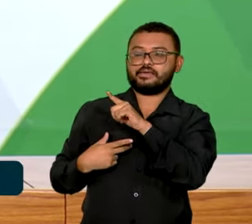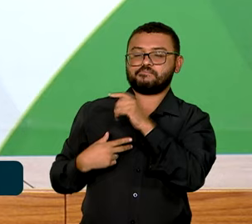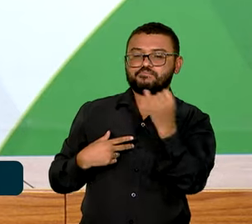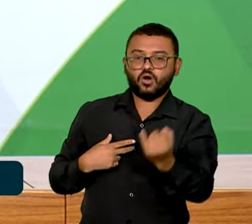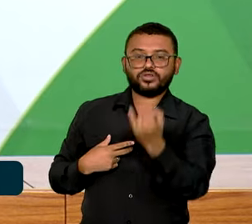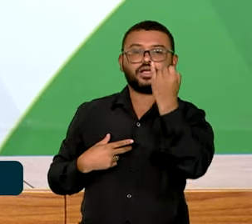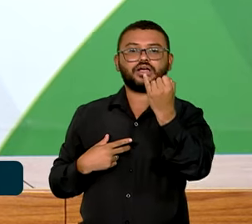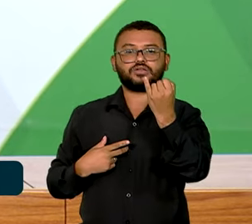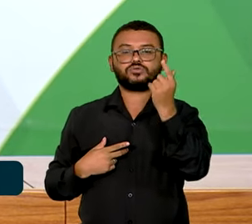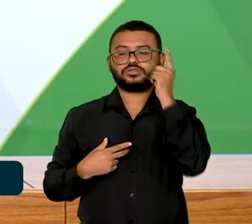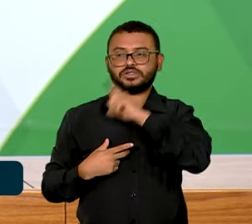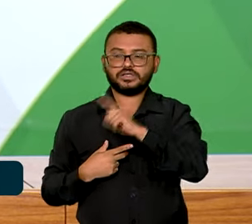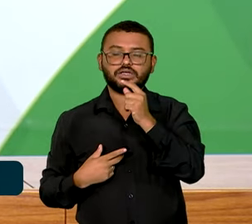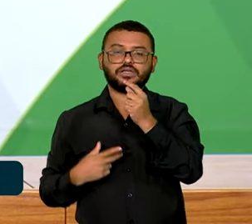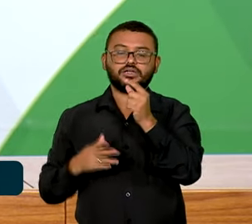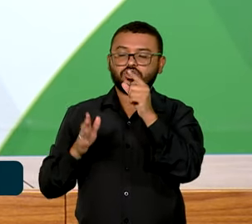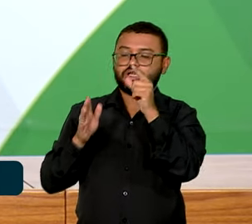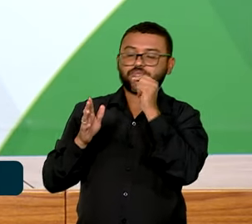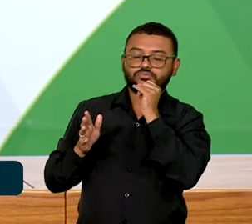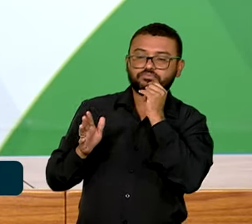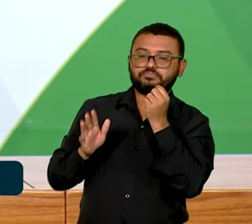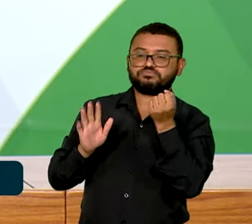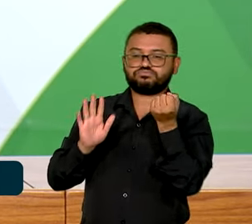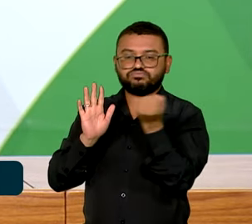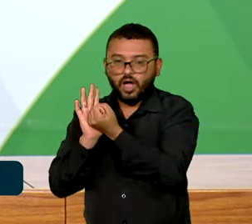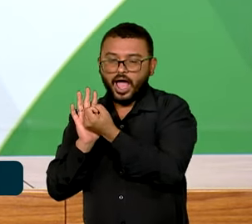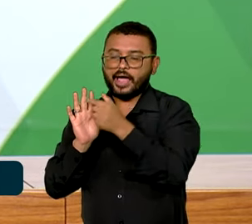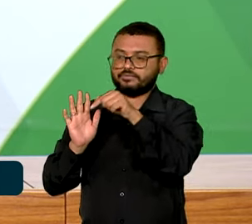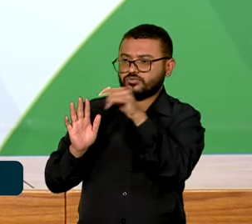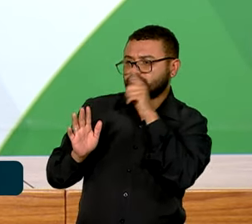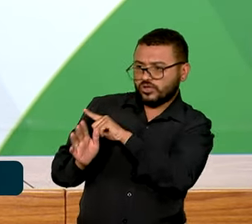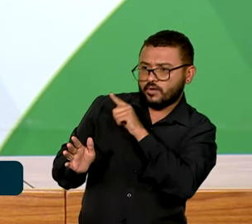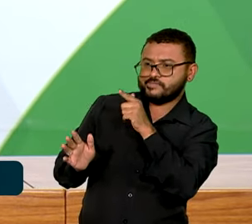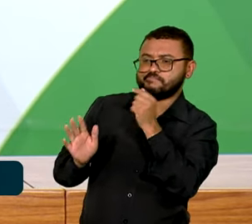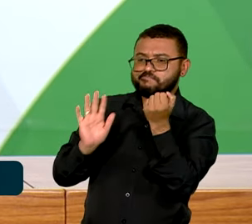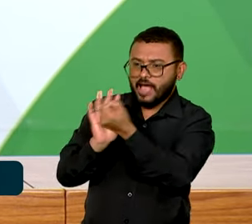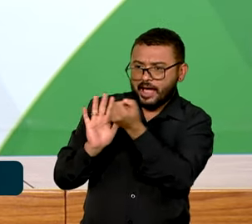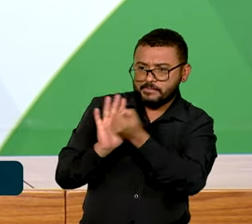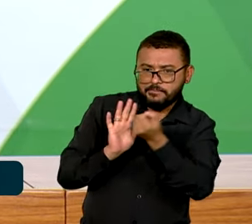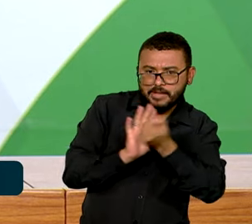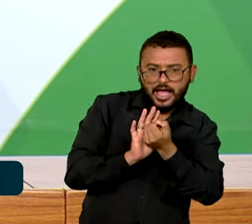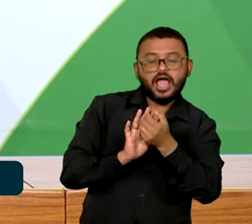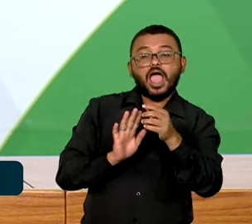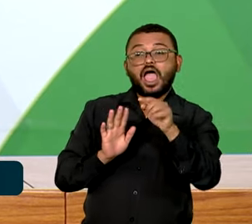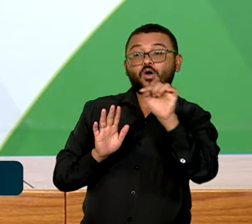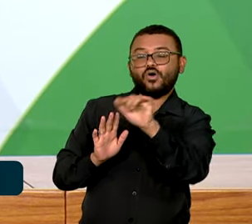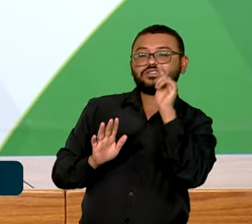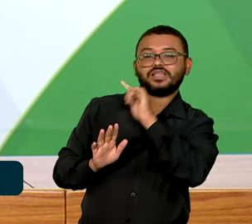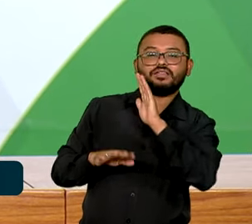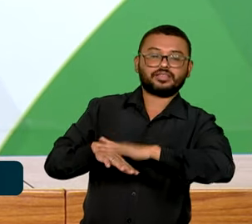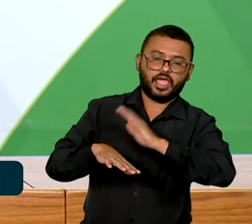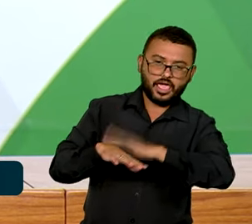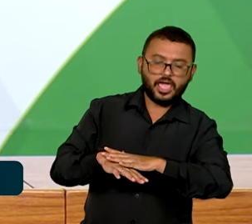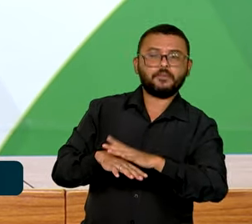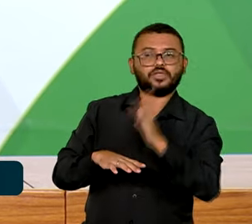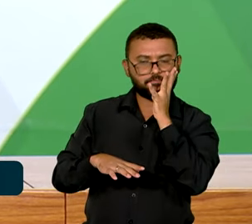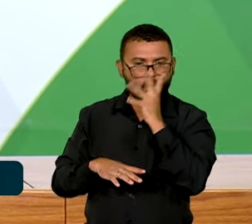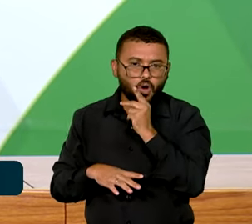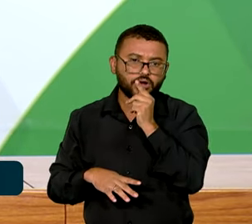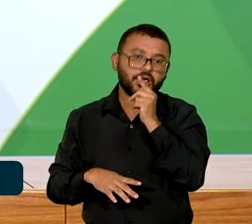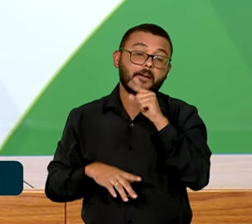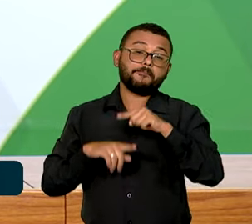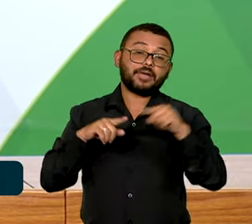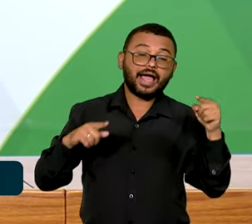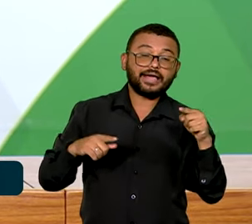anunciar remuneração para esses títulos. Então, isso garante um tempo maior e um custo